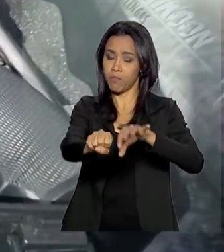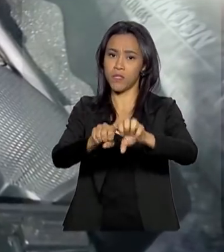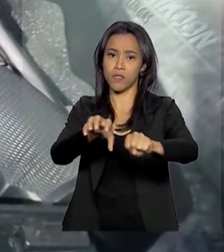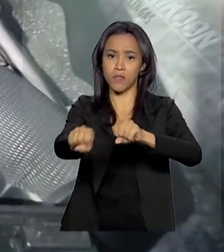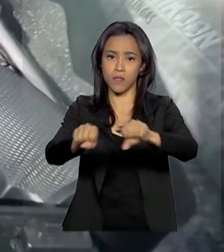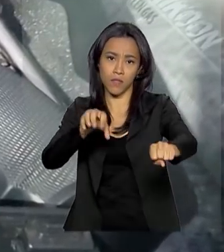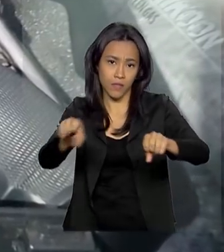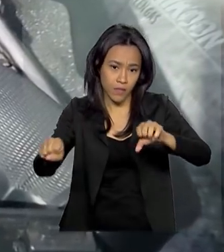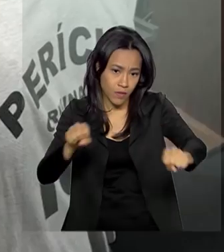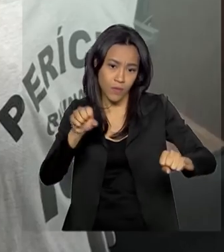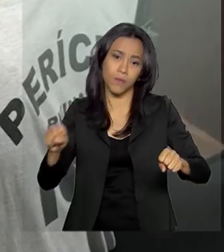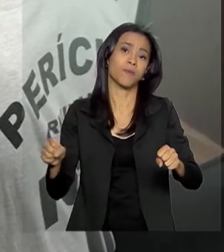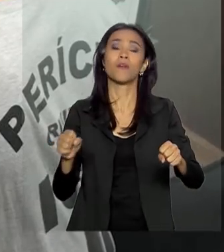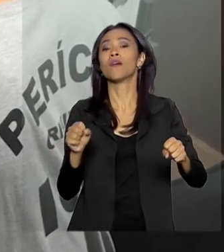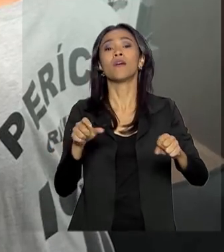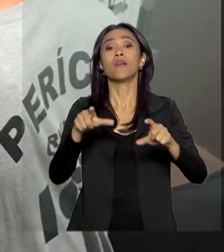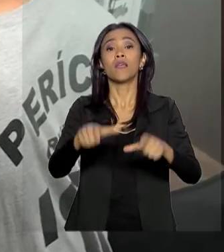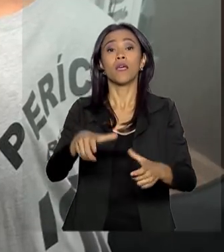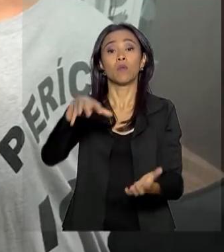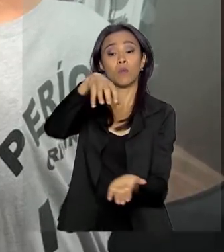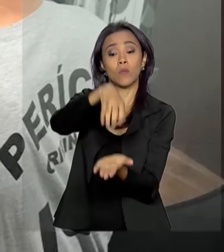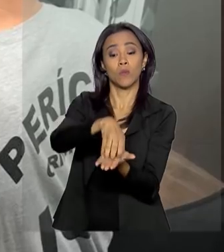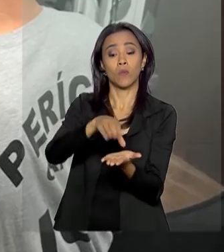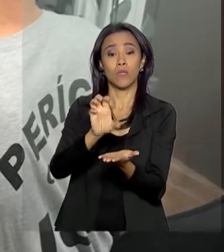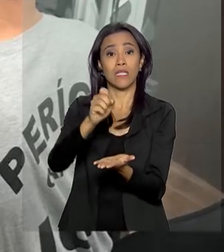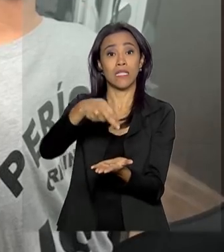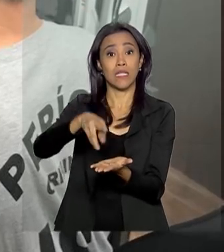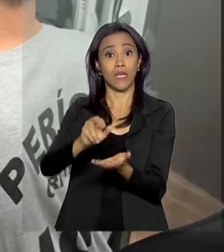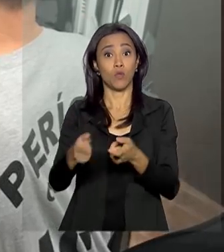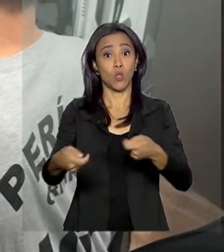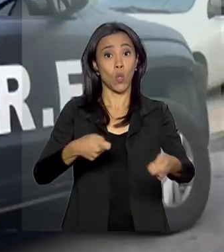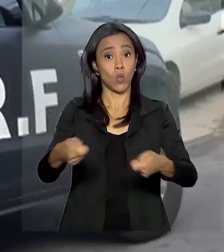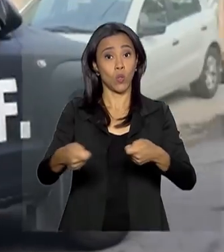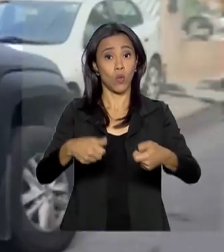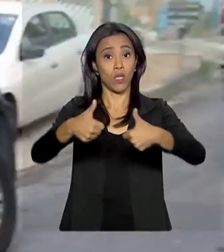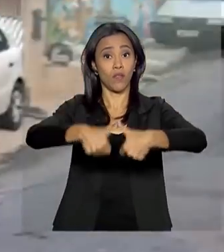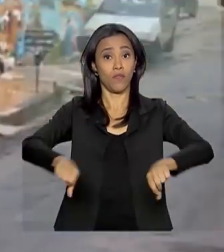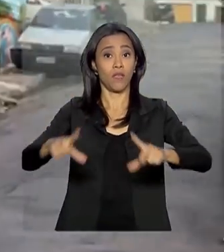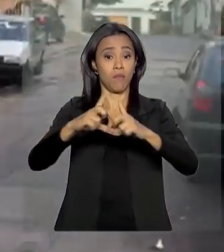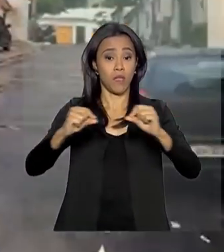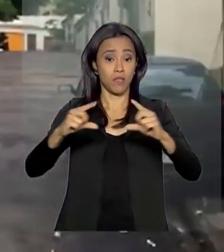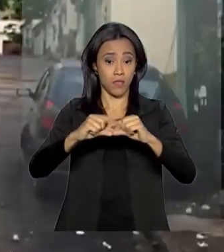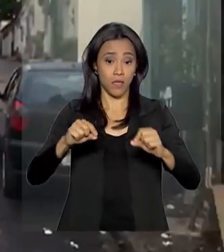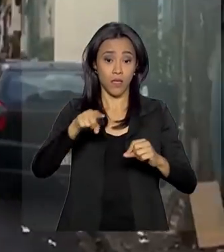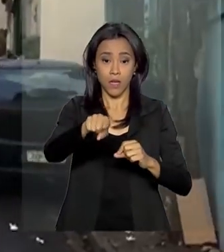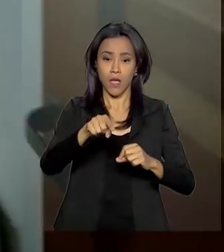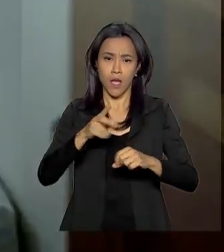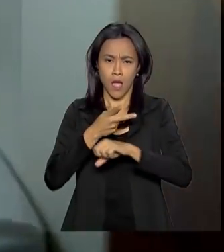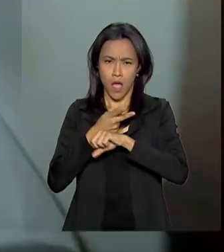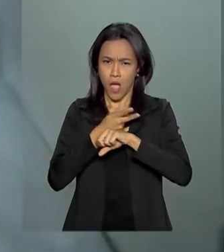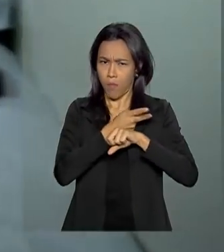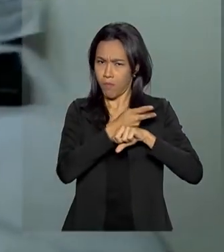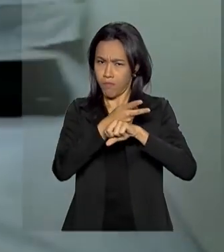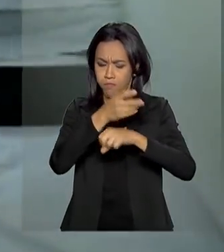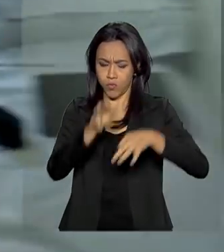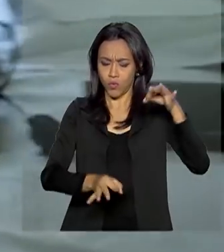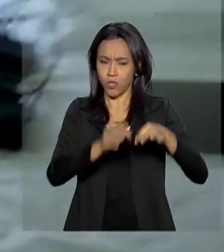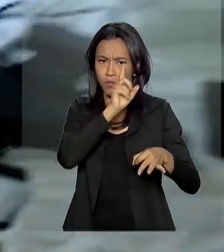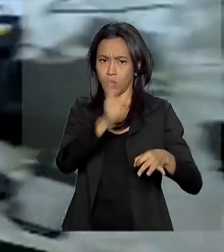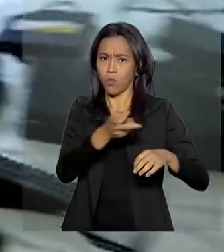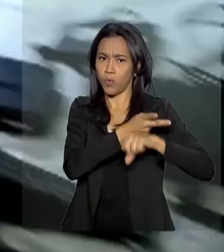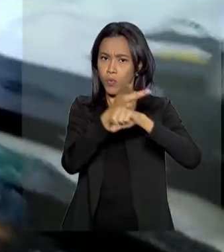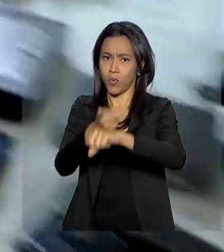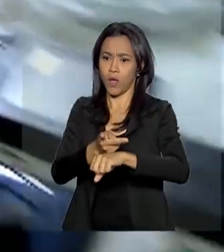acompanhada do Centro Integrado de Comando e Controle Nacional, que fica em Brasília. Além da busca e apreensão, está o bloqueio de